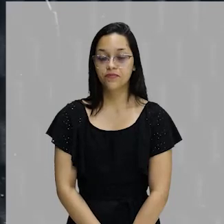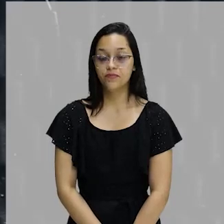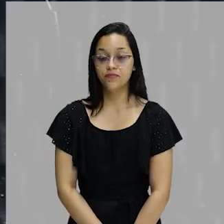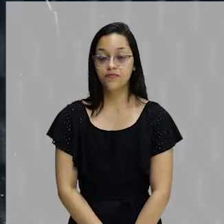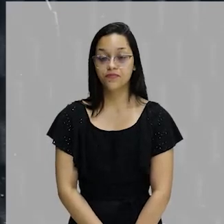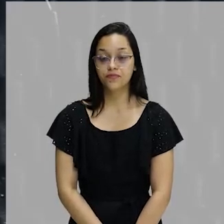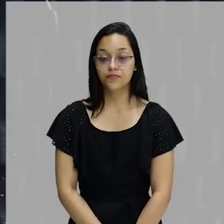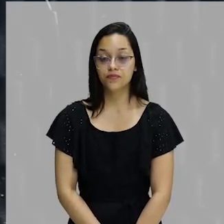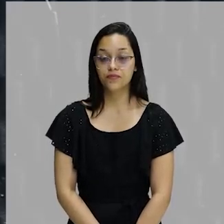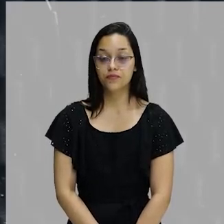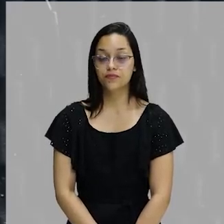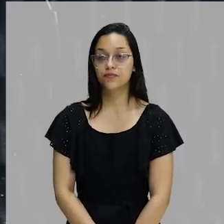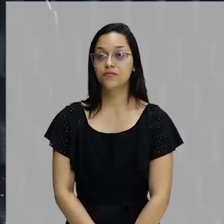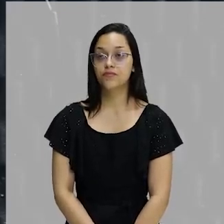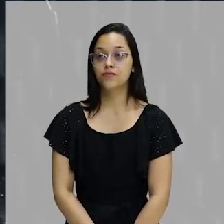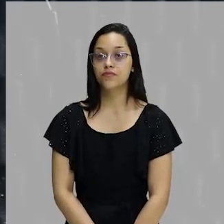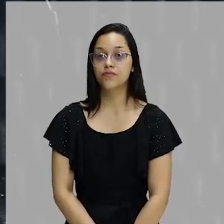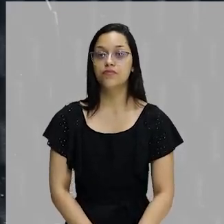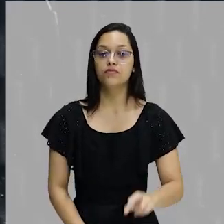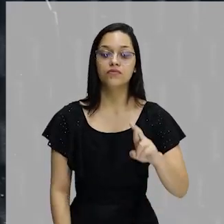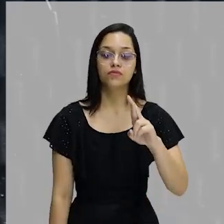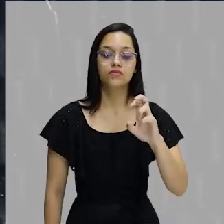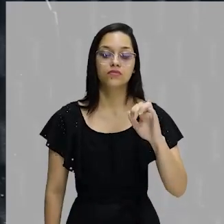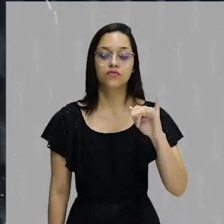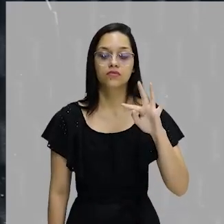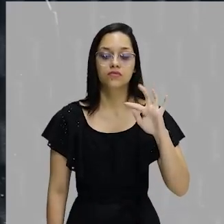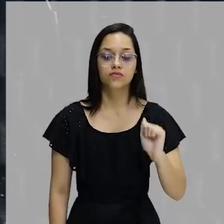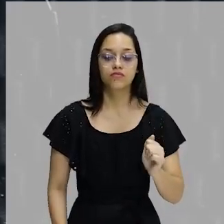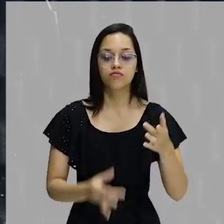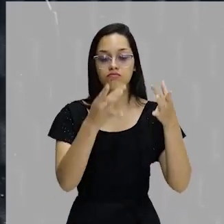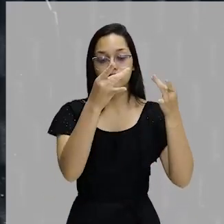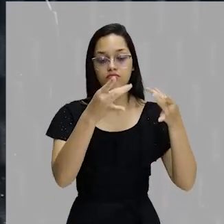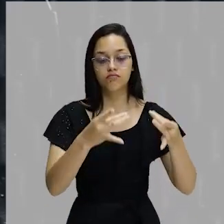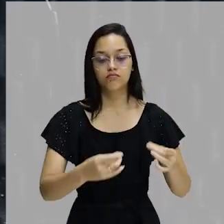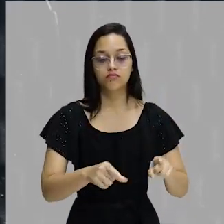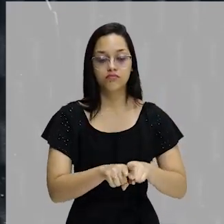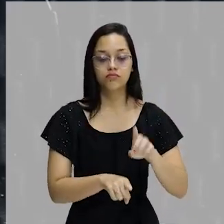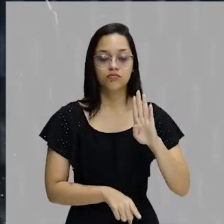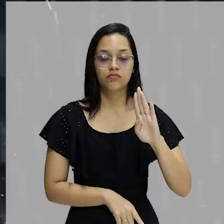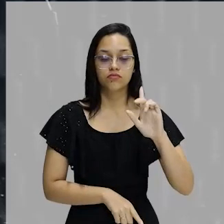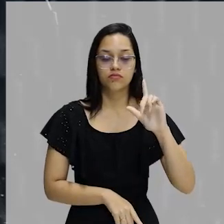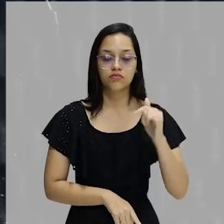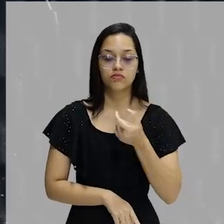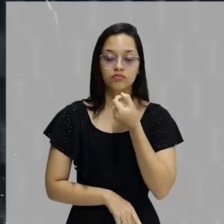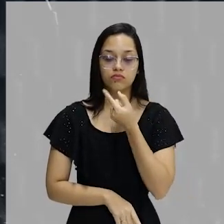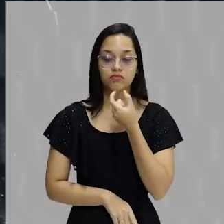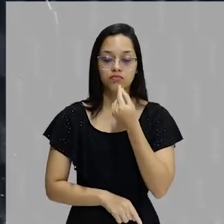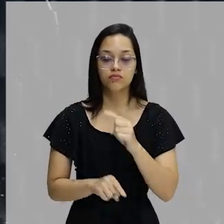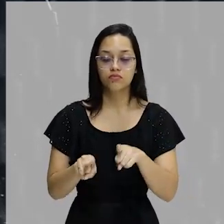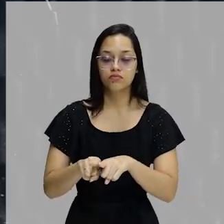textual, por exemplo, a receita é um texto que traz instruções, a bula de remédio também traz instruções.